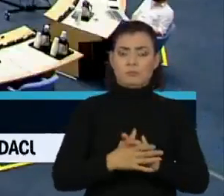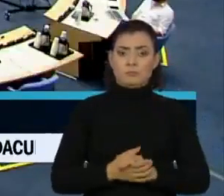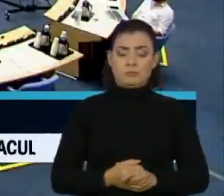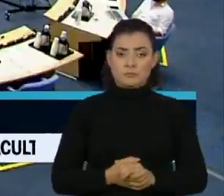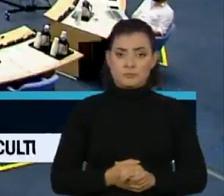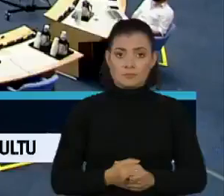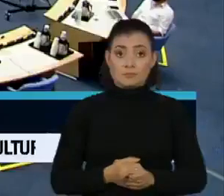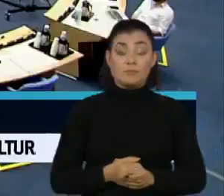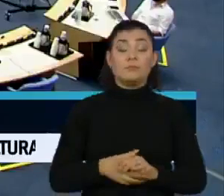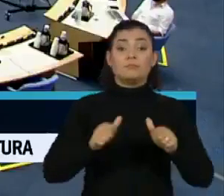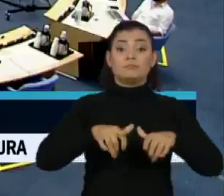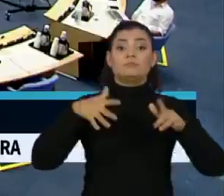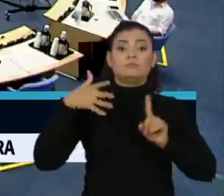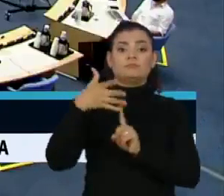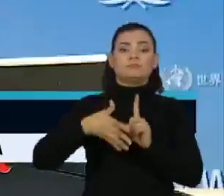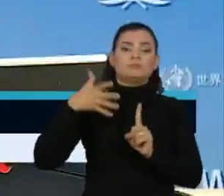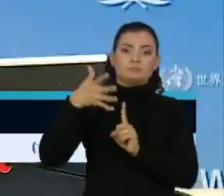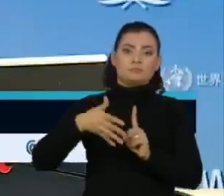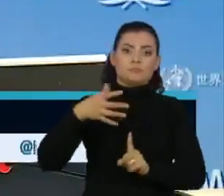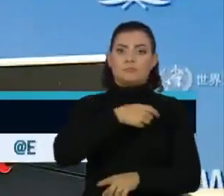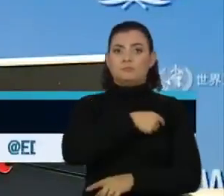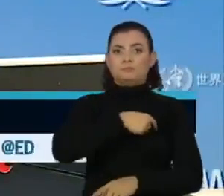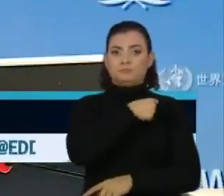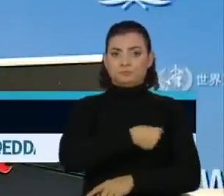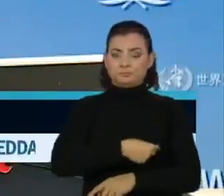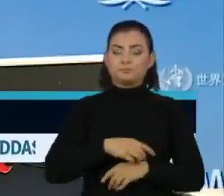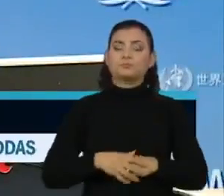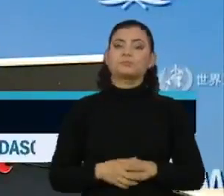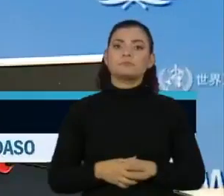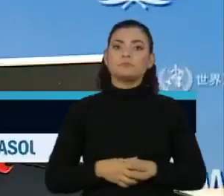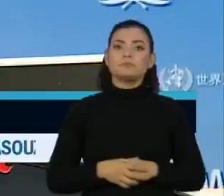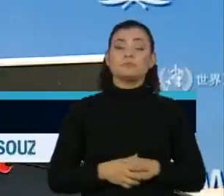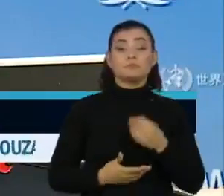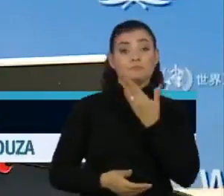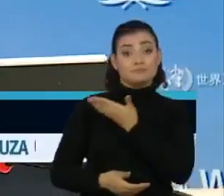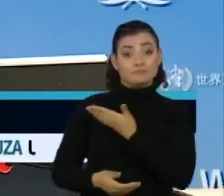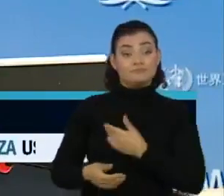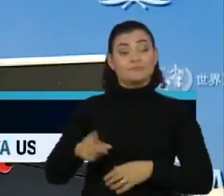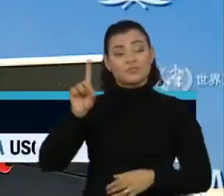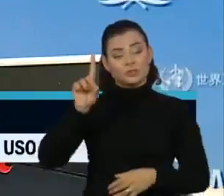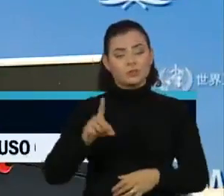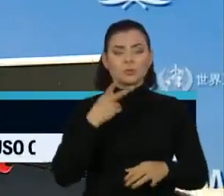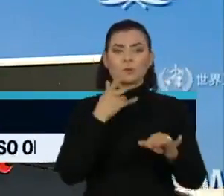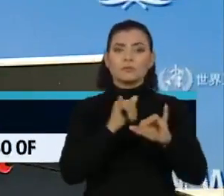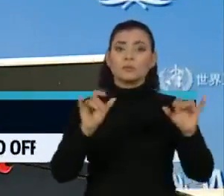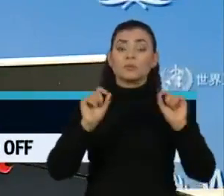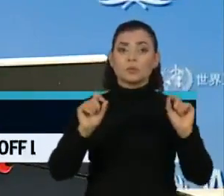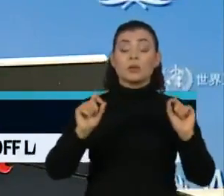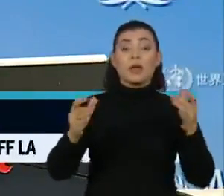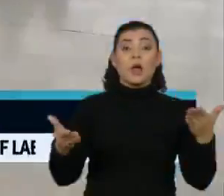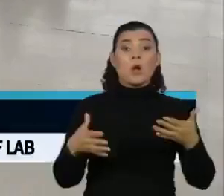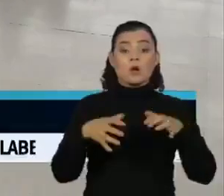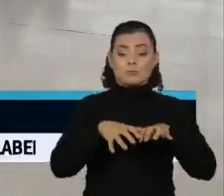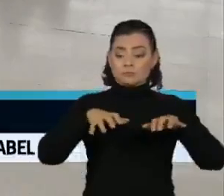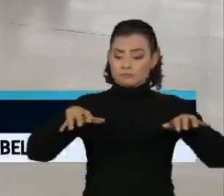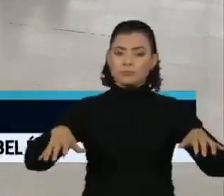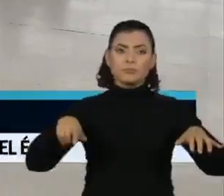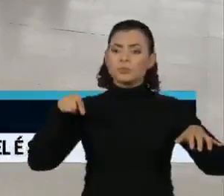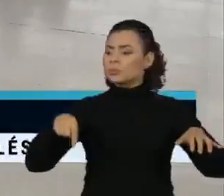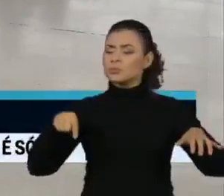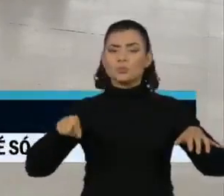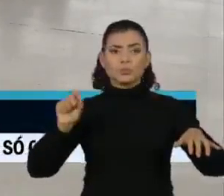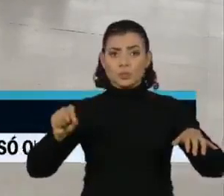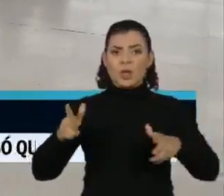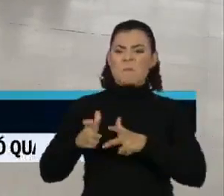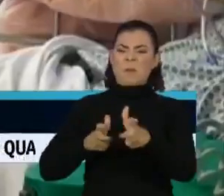Numa coletiva na Suíça, diretor-geral da OMS, Tedros Adhanom, disse que dois mundos estão se formando, um deles